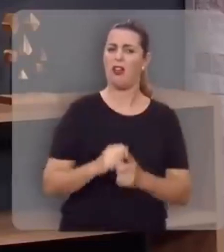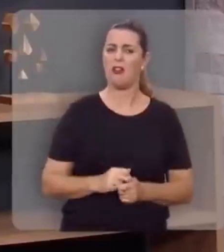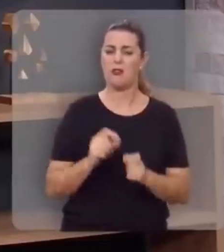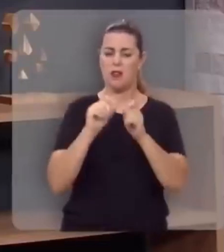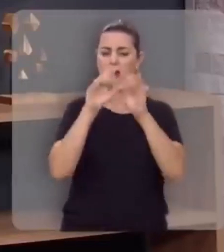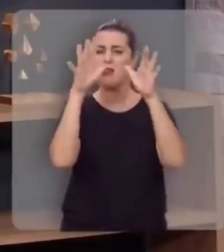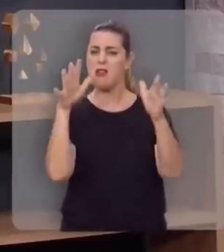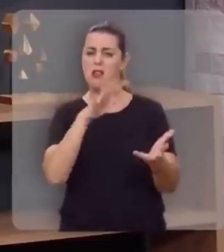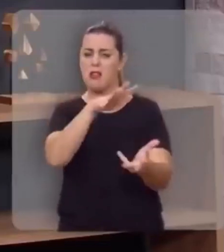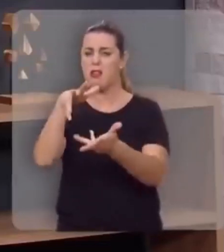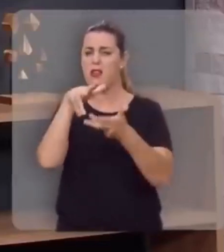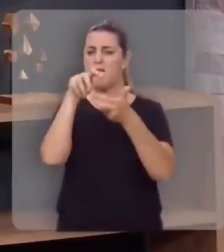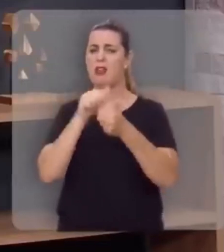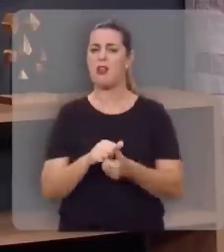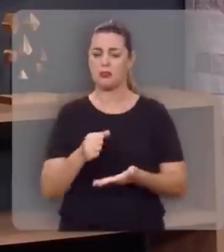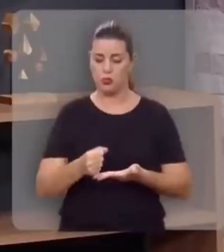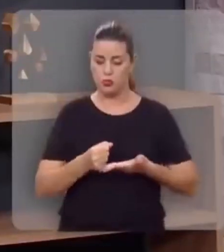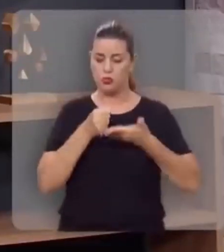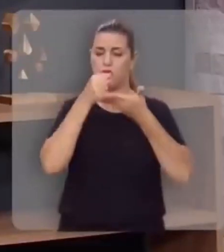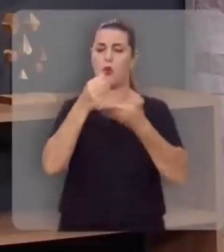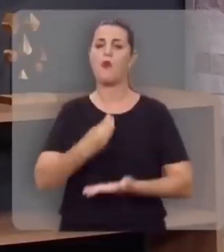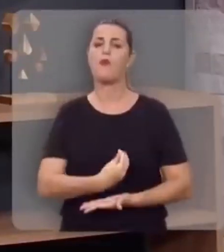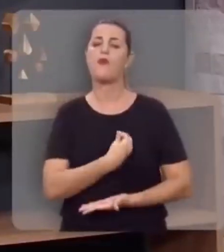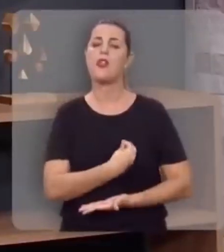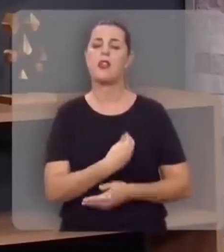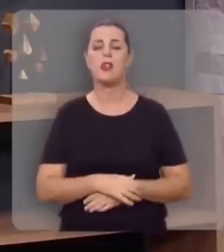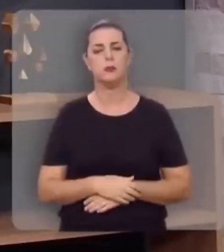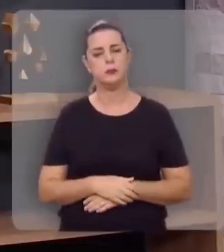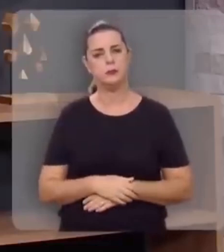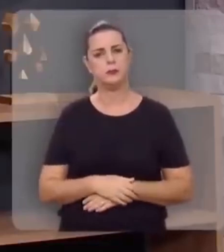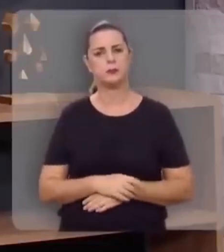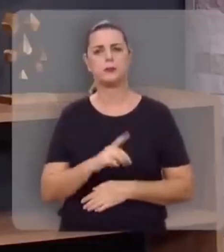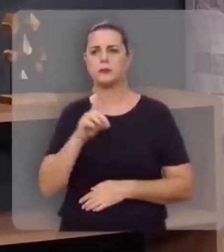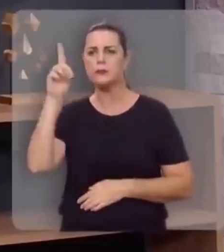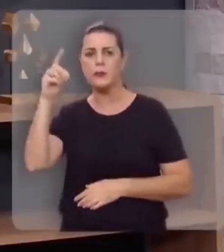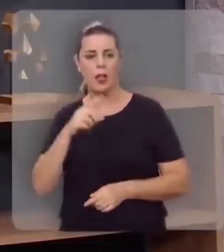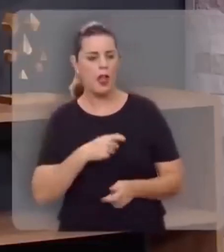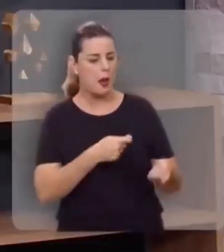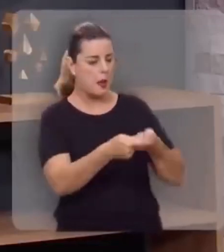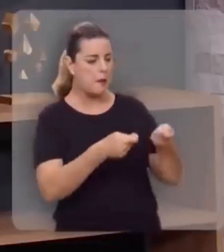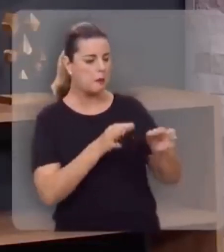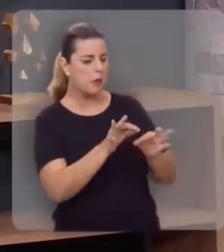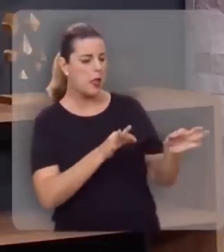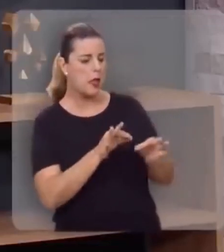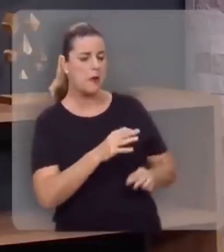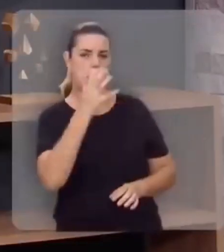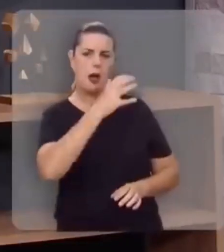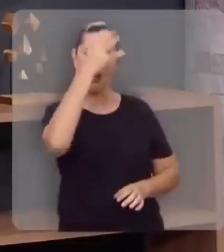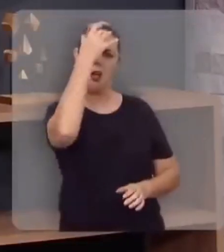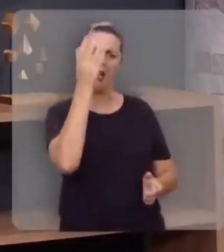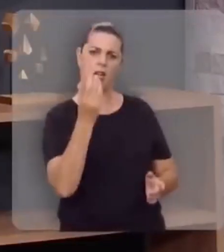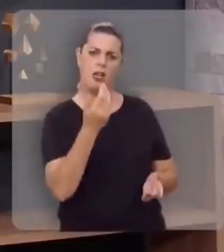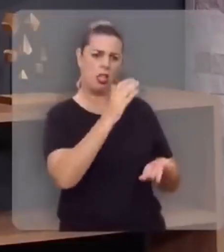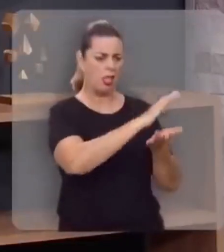que ele é o Criador, que ele é o Sustentador, ele quem levanta reis e depõe reis,